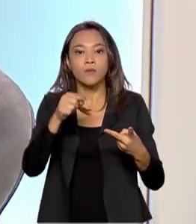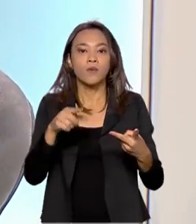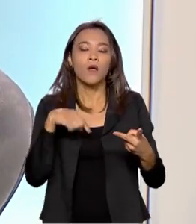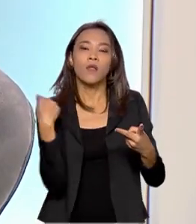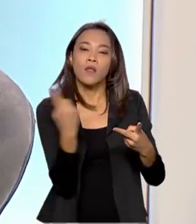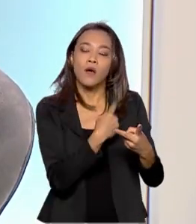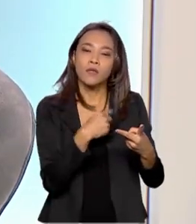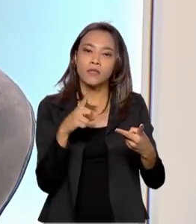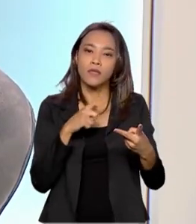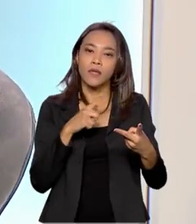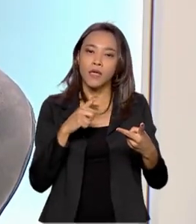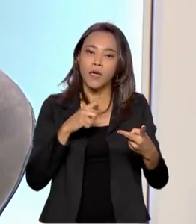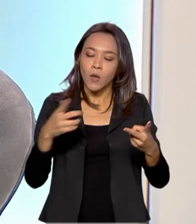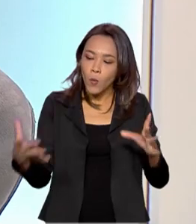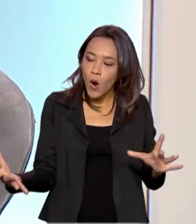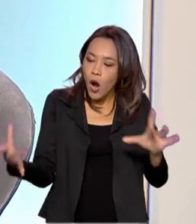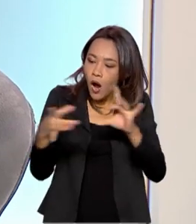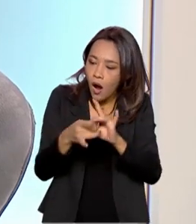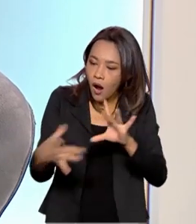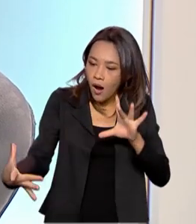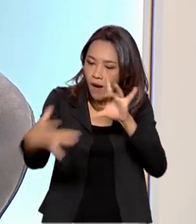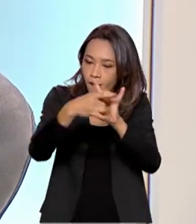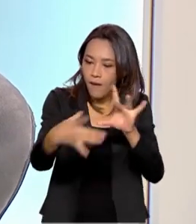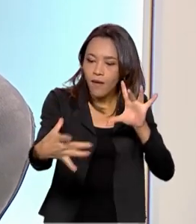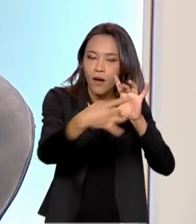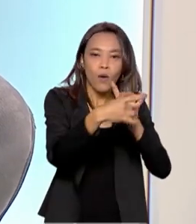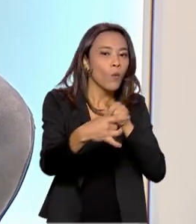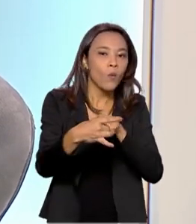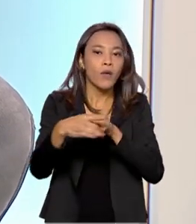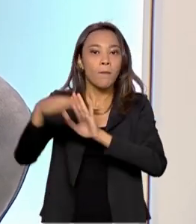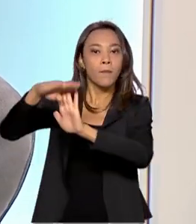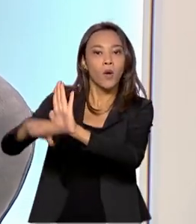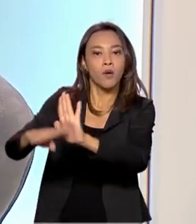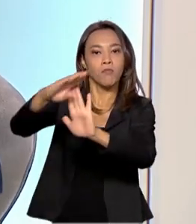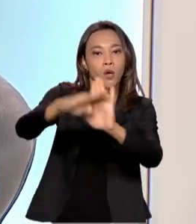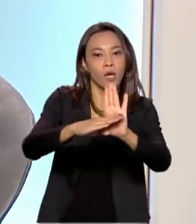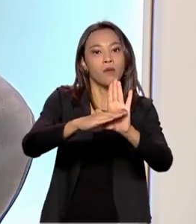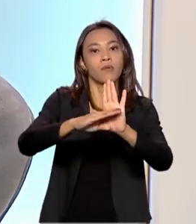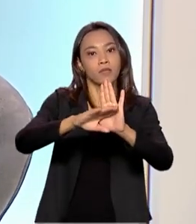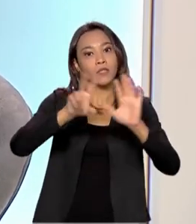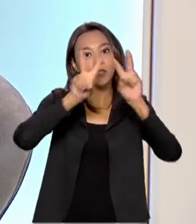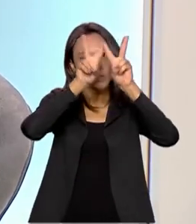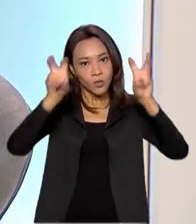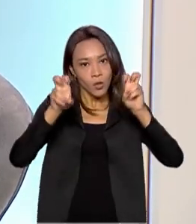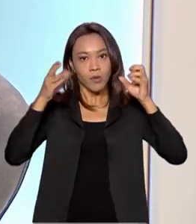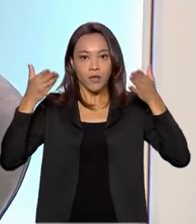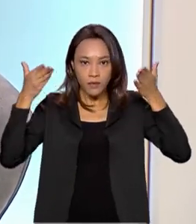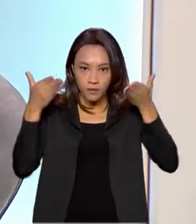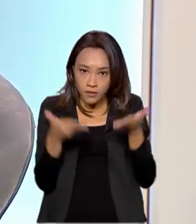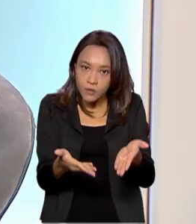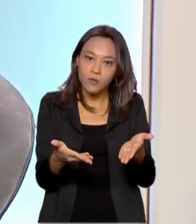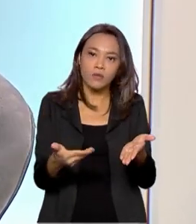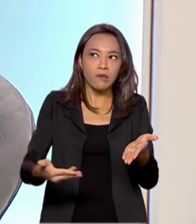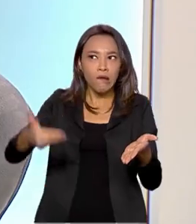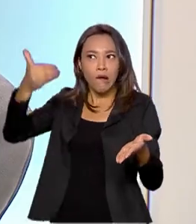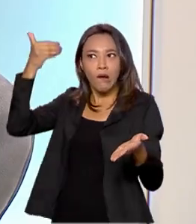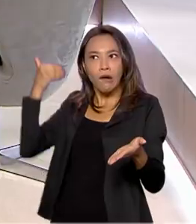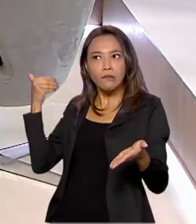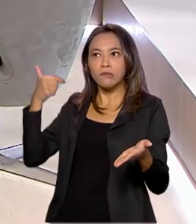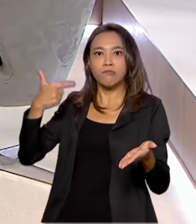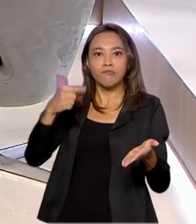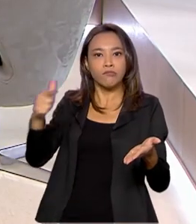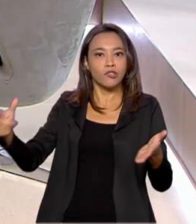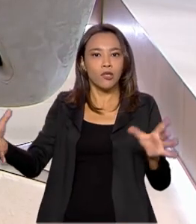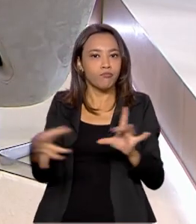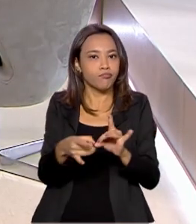integração de vários programas governamentais que existem no setor automotivo de combustíveis e que não tinham uma integração.